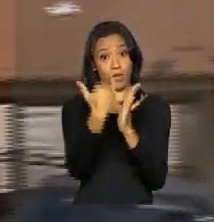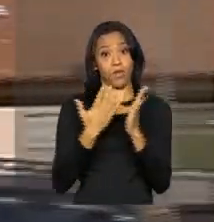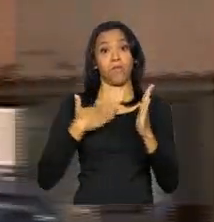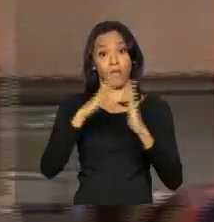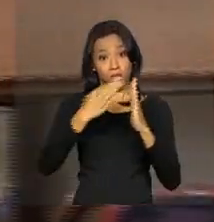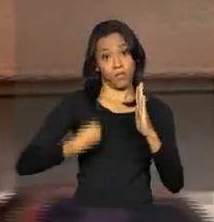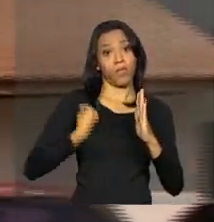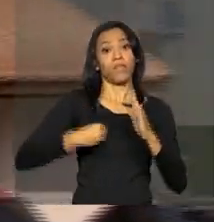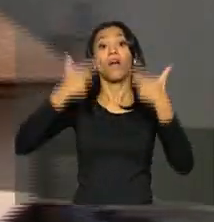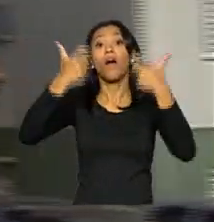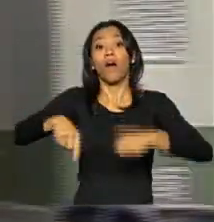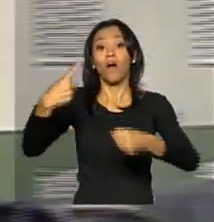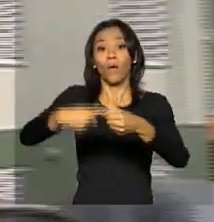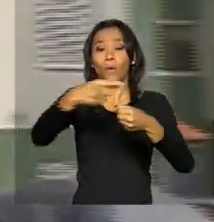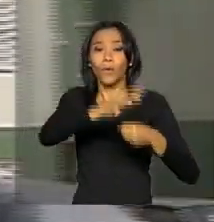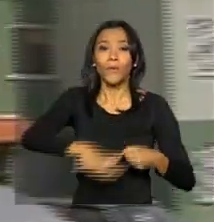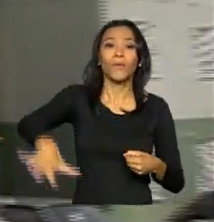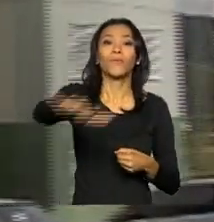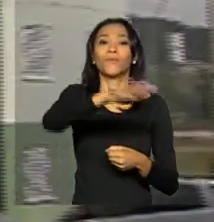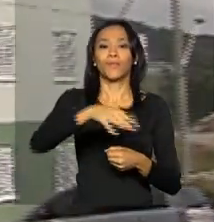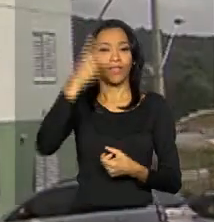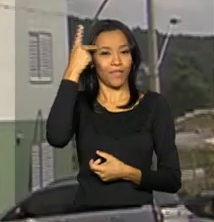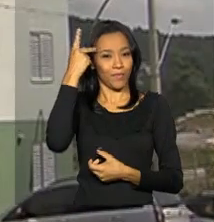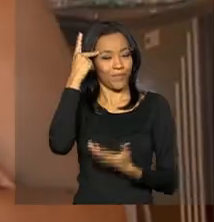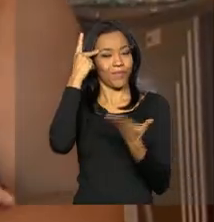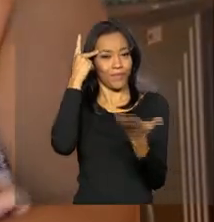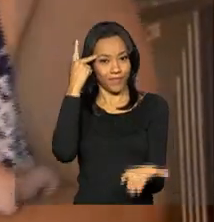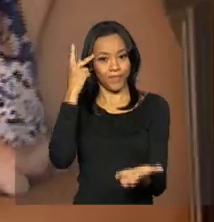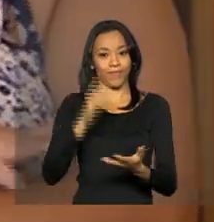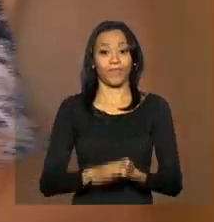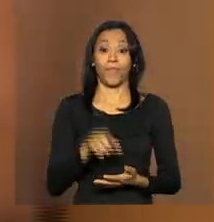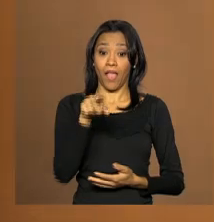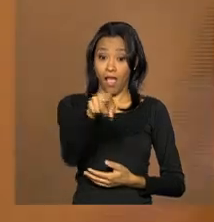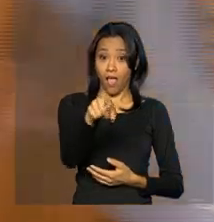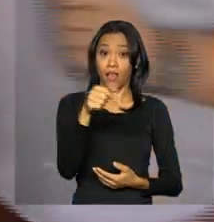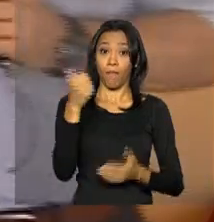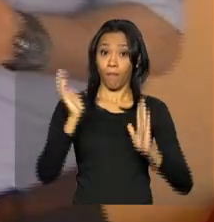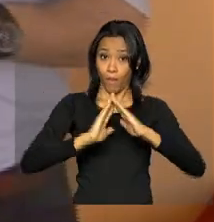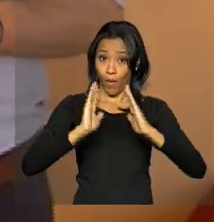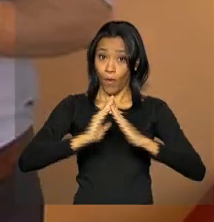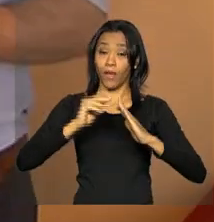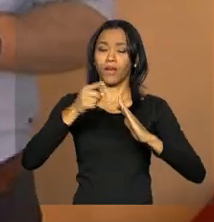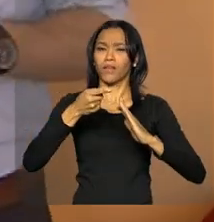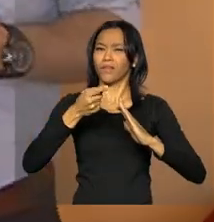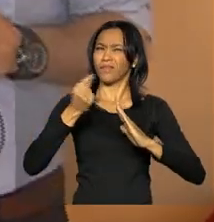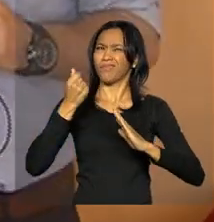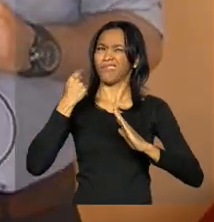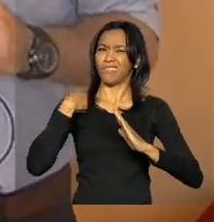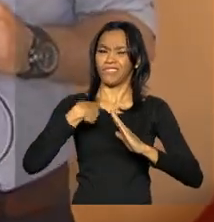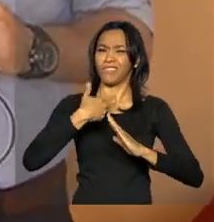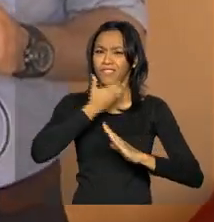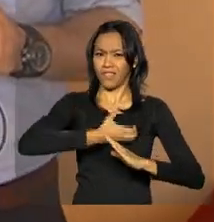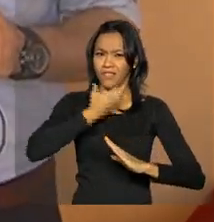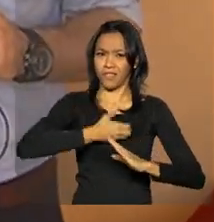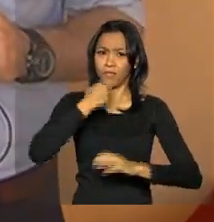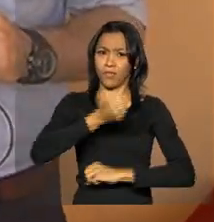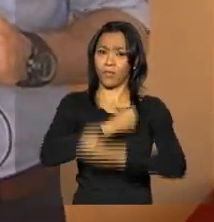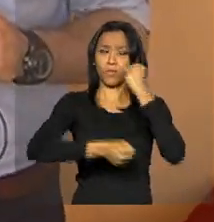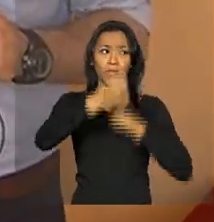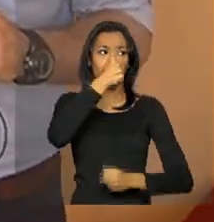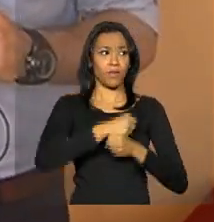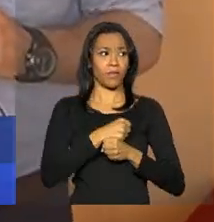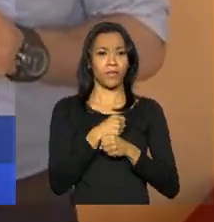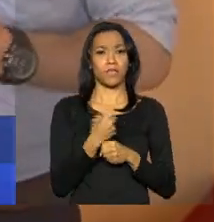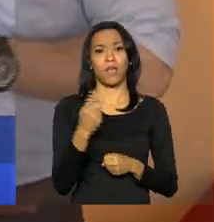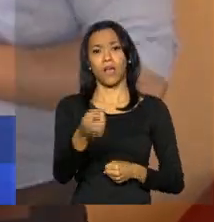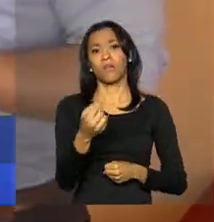Vida, em São Bernardo do Campo, na Grande São Paulo. A Sandra mora aqui no apartamento desde dezembro do ano passado e recebeu as